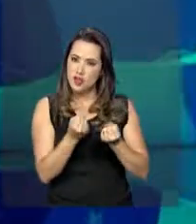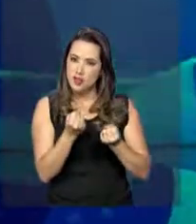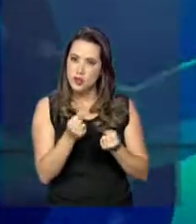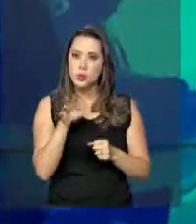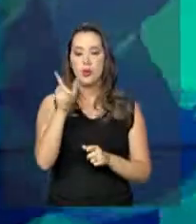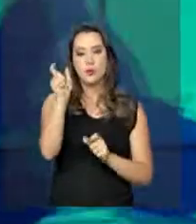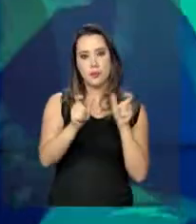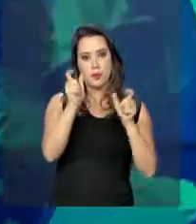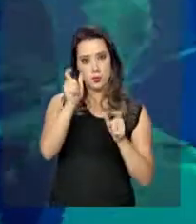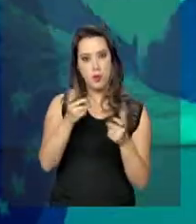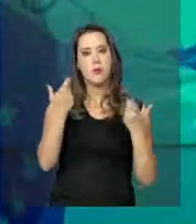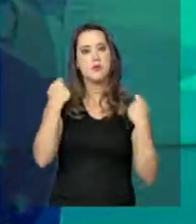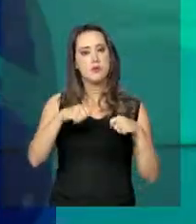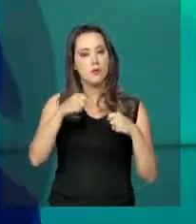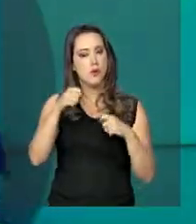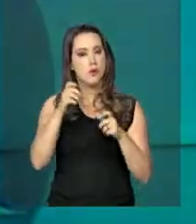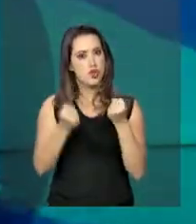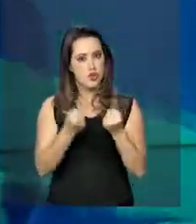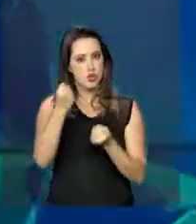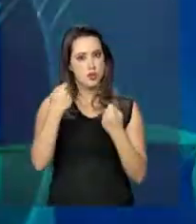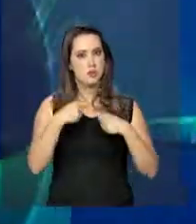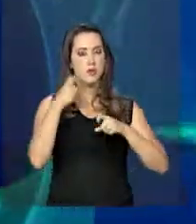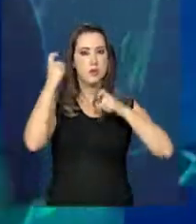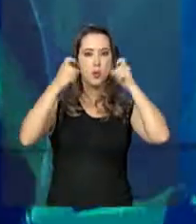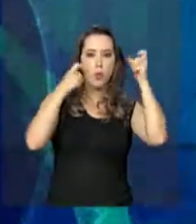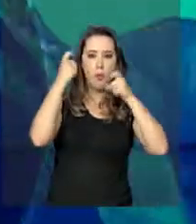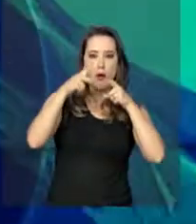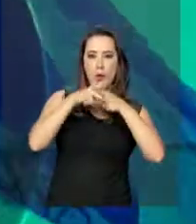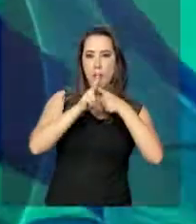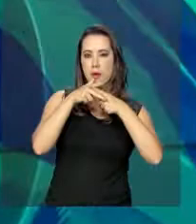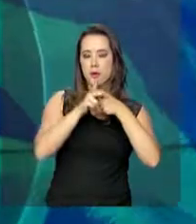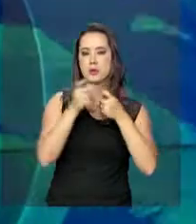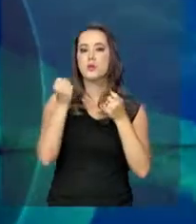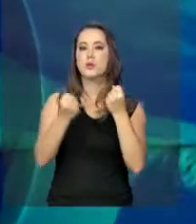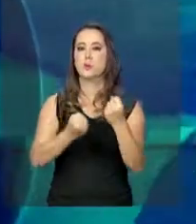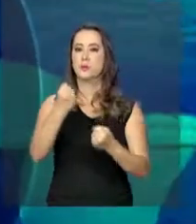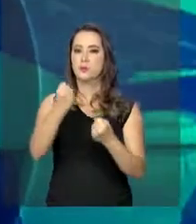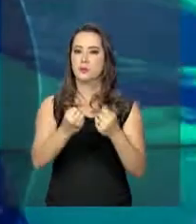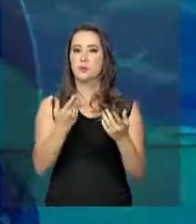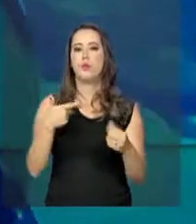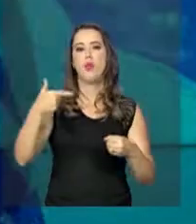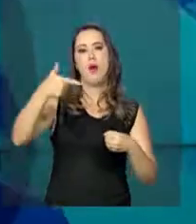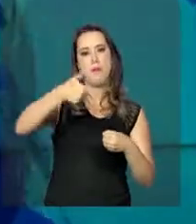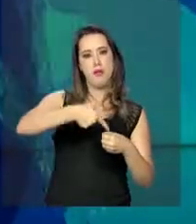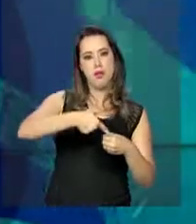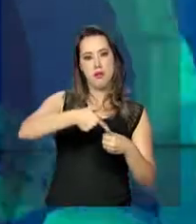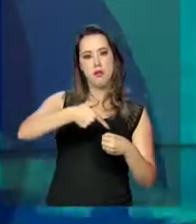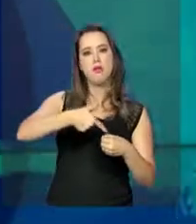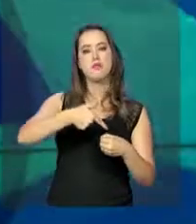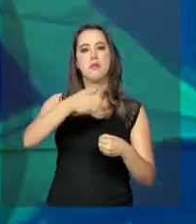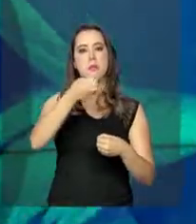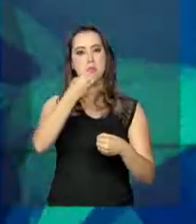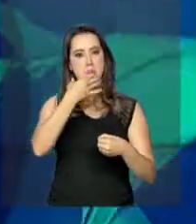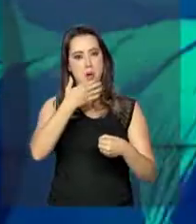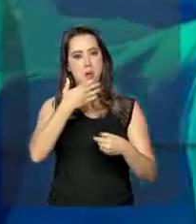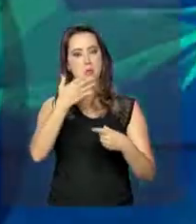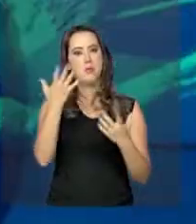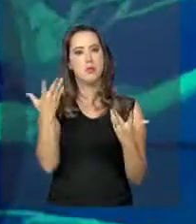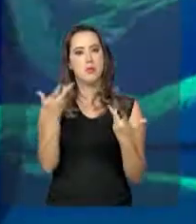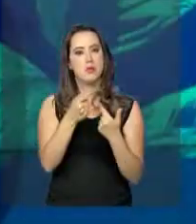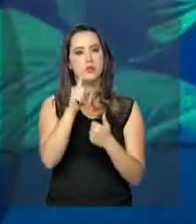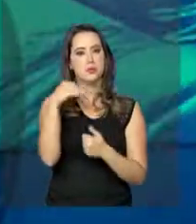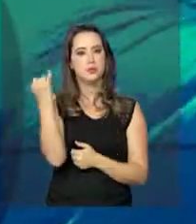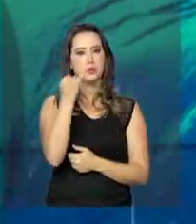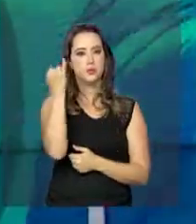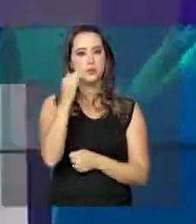motorista deve se preocupar com a manutenção e o bom funcionamento do veículo. Abastecer com combustível de qualidade é, portanto,